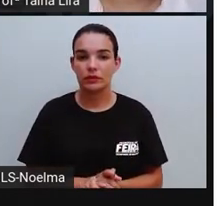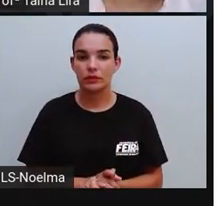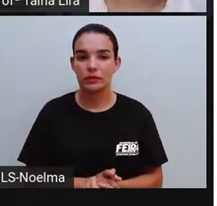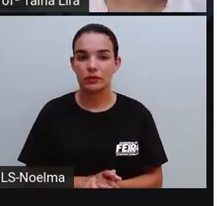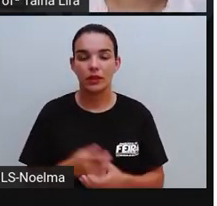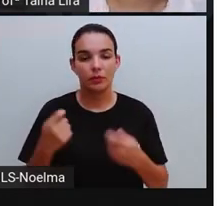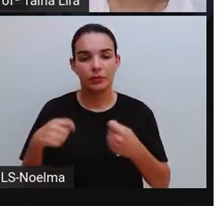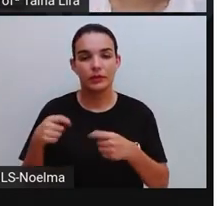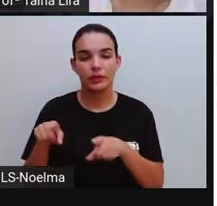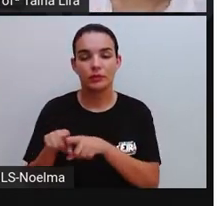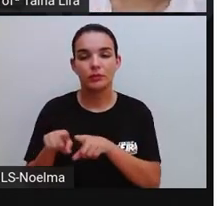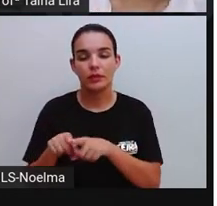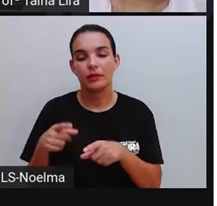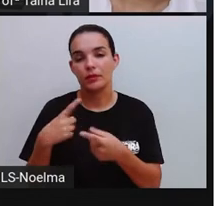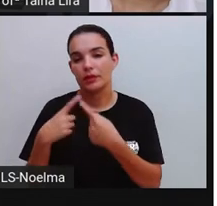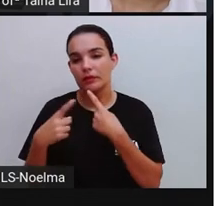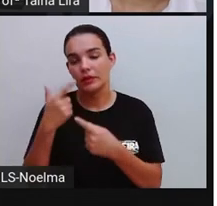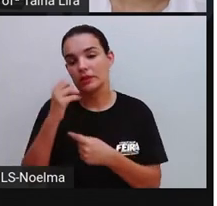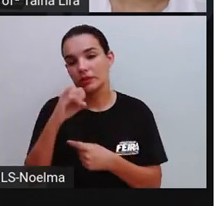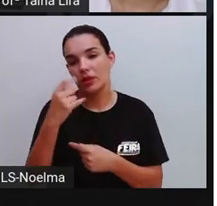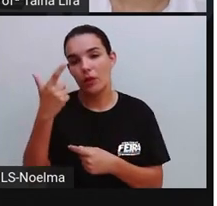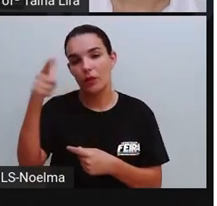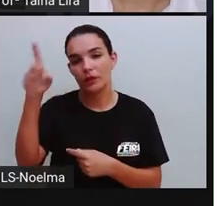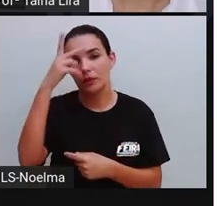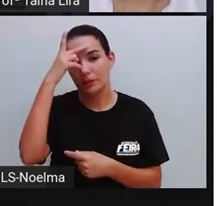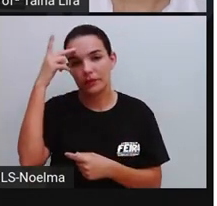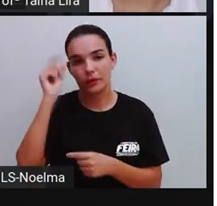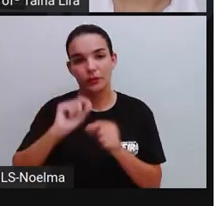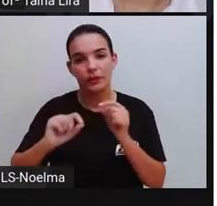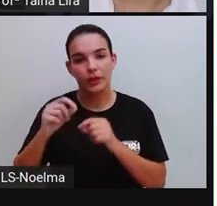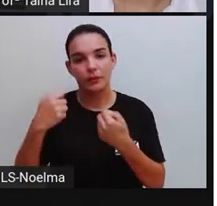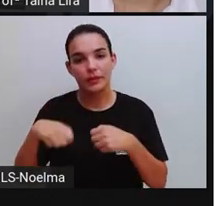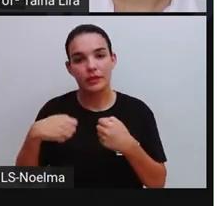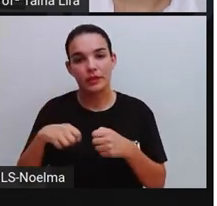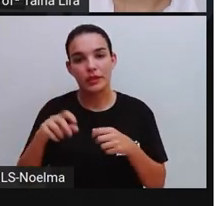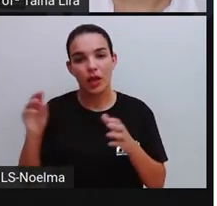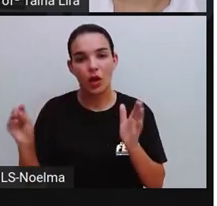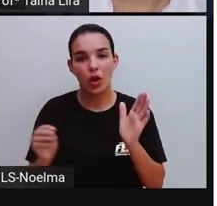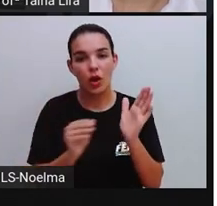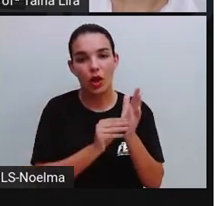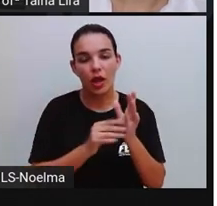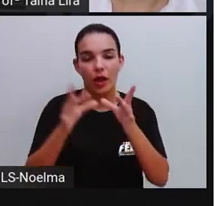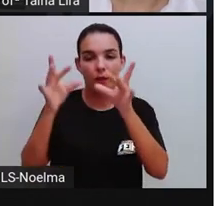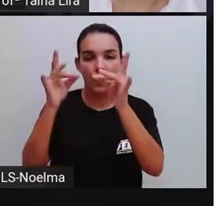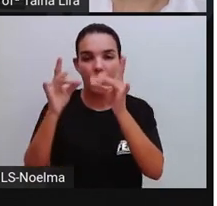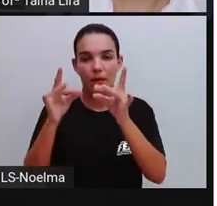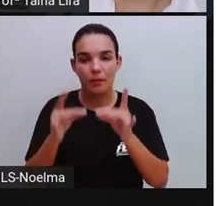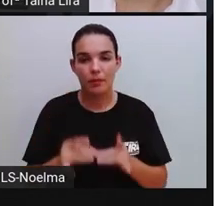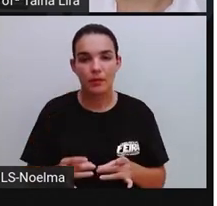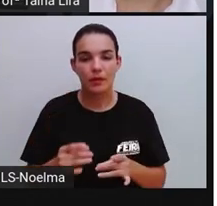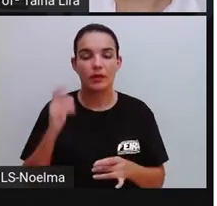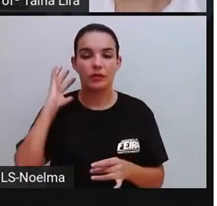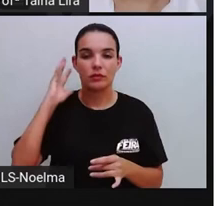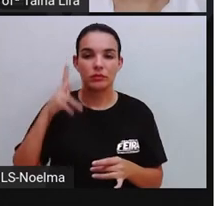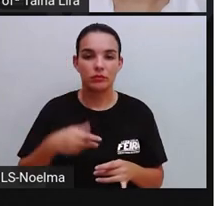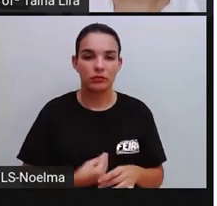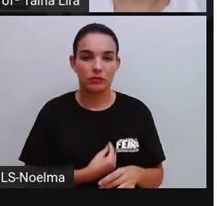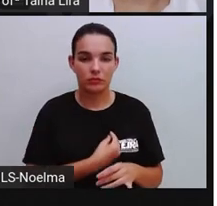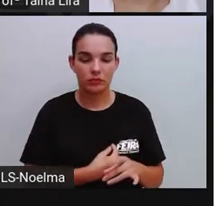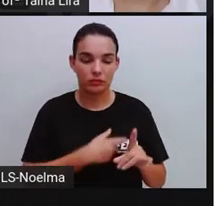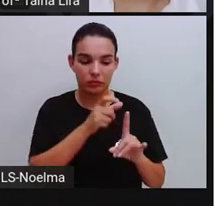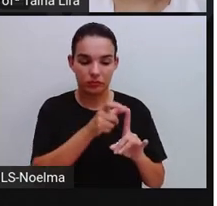de contar, tá? Lembre-se de colocar os elementos da biografia no texto. O título, a introdução, o